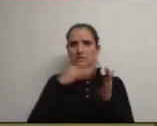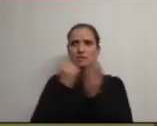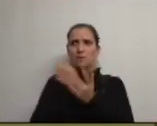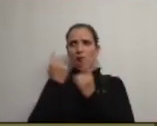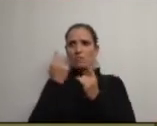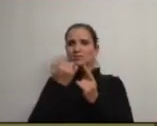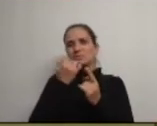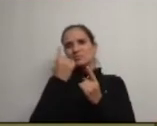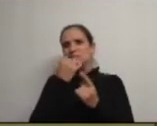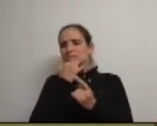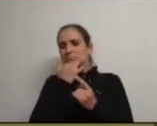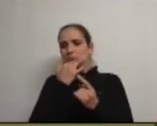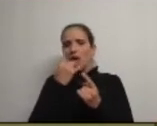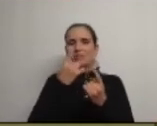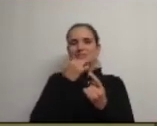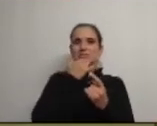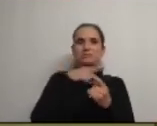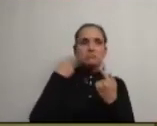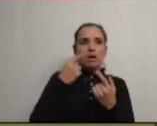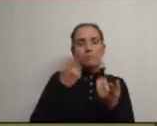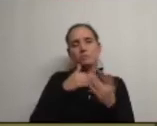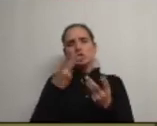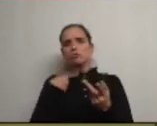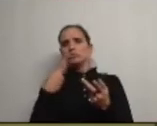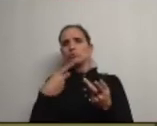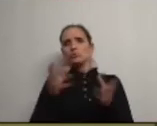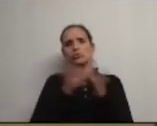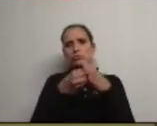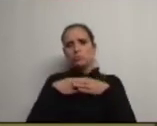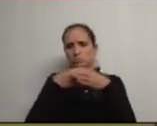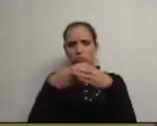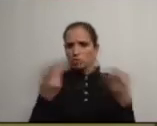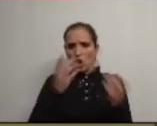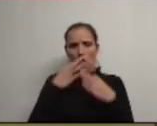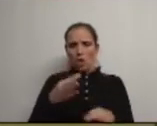alguns descontentamentos mas isto é de parte a parte isto é de parte a parte